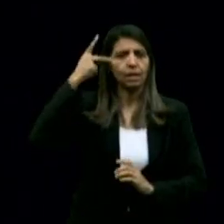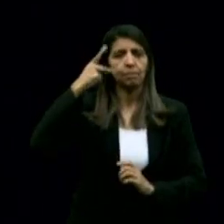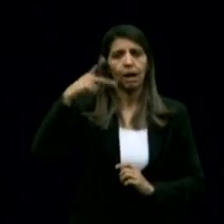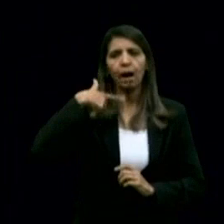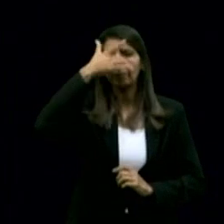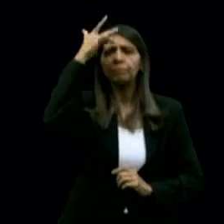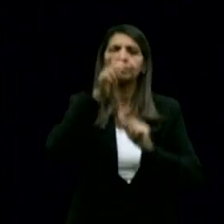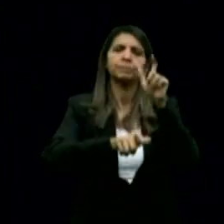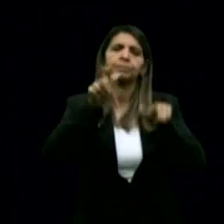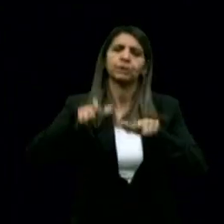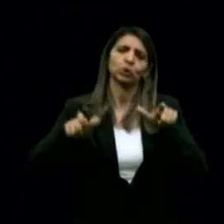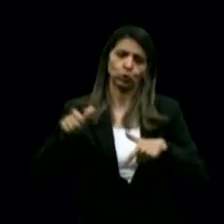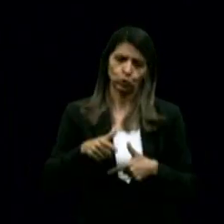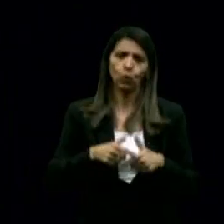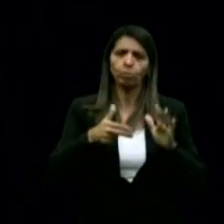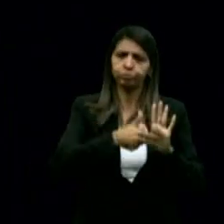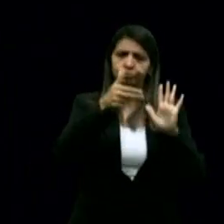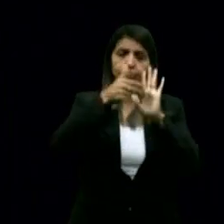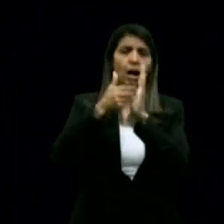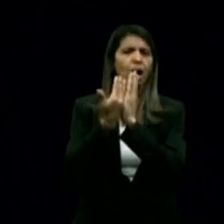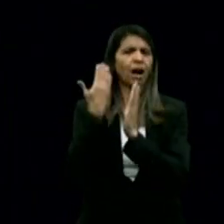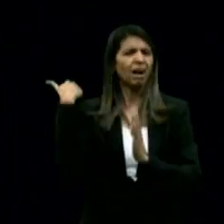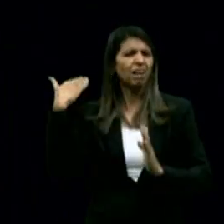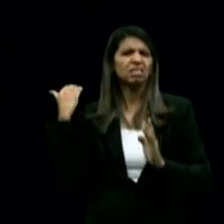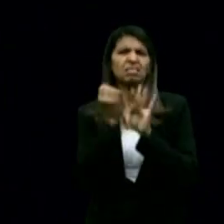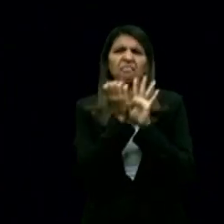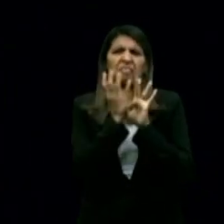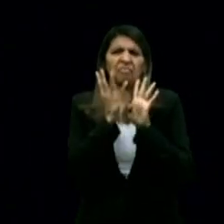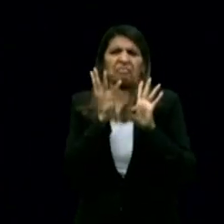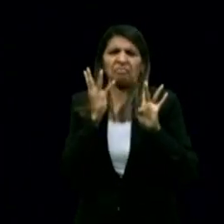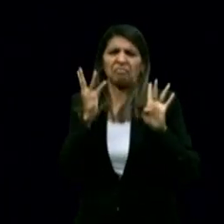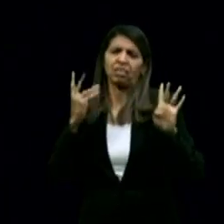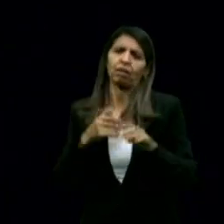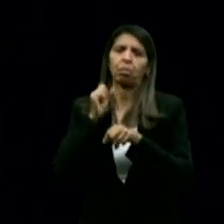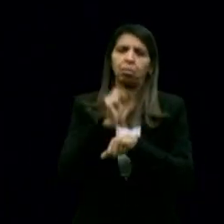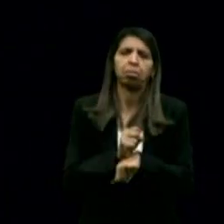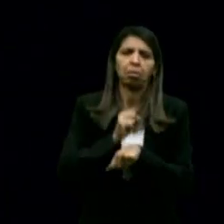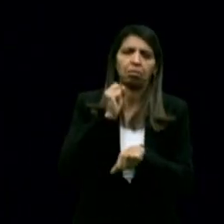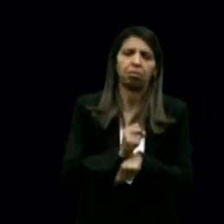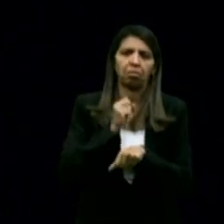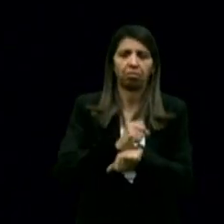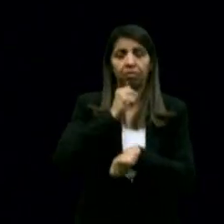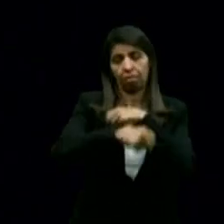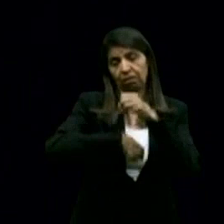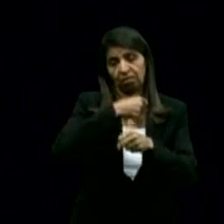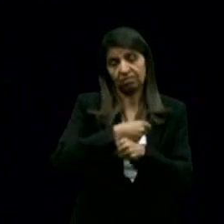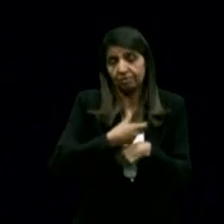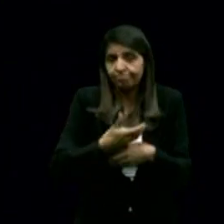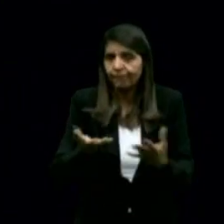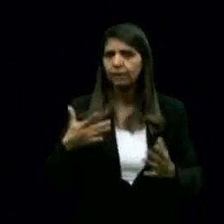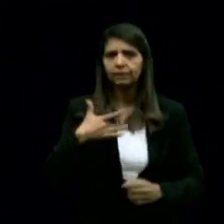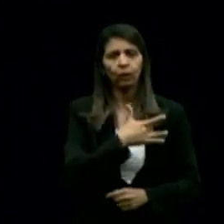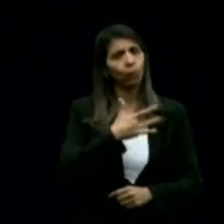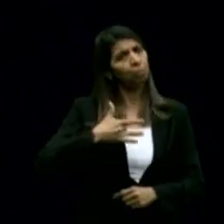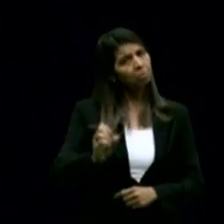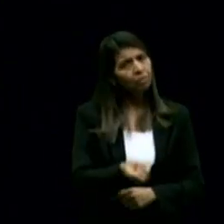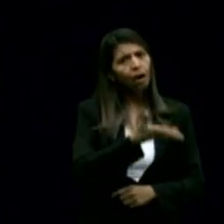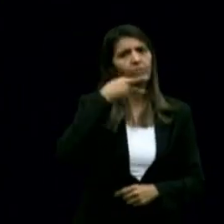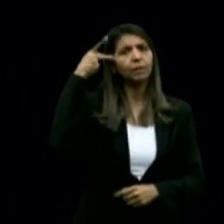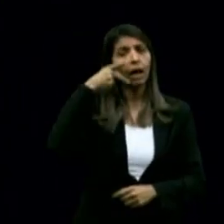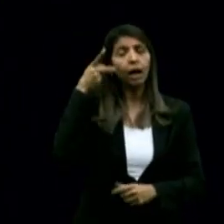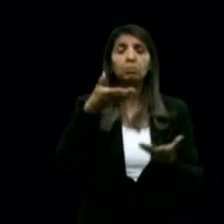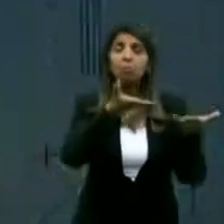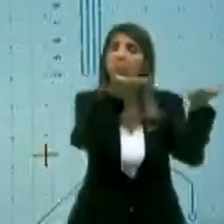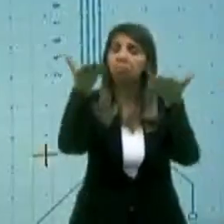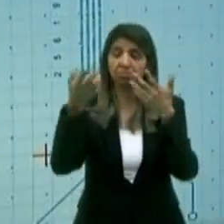de uma fila da vergonha que esperava há tantos anos. A nova saúde da Paraíba está posta aí para todas as pessoas verem.